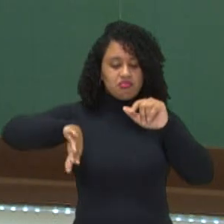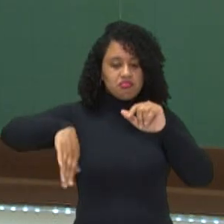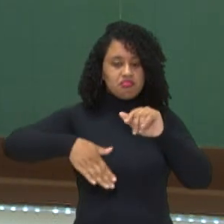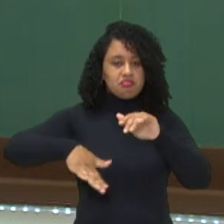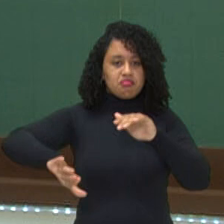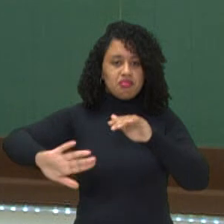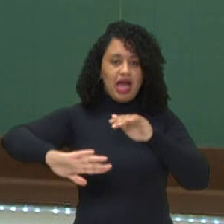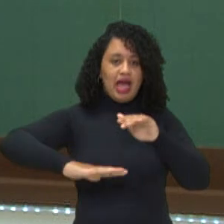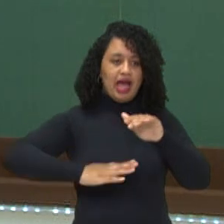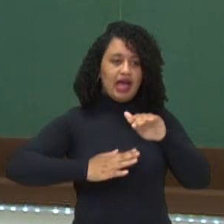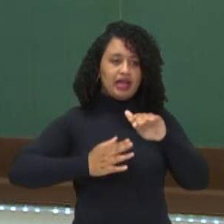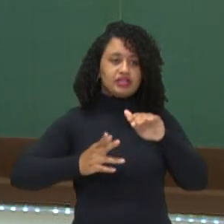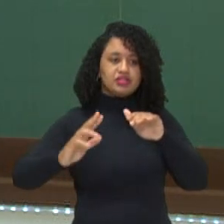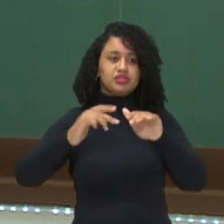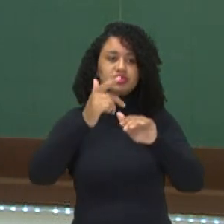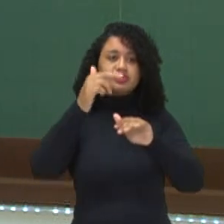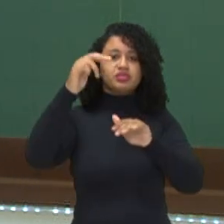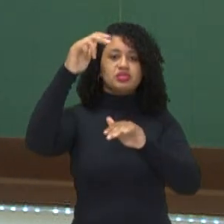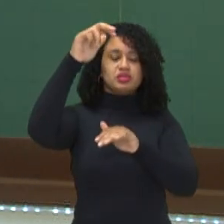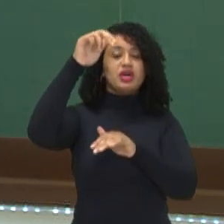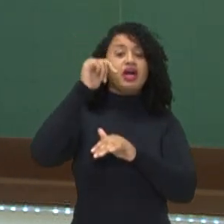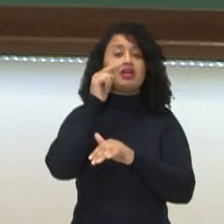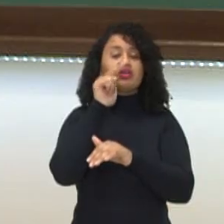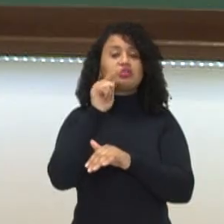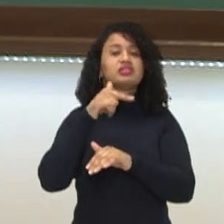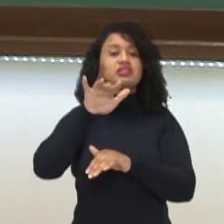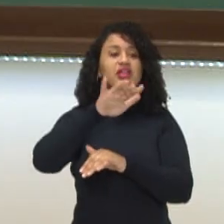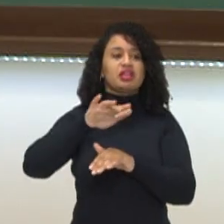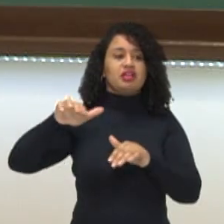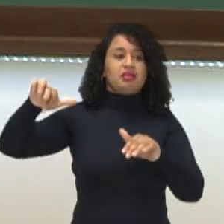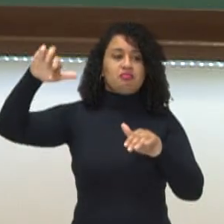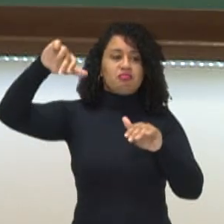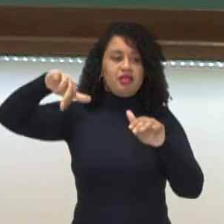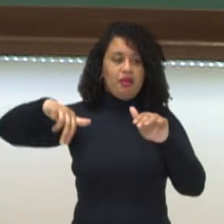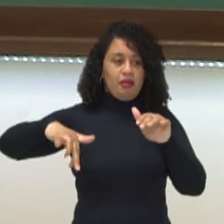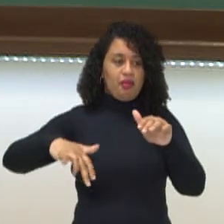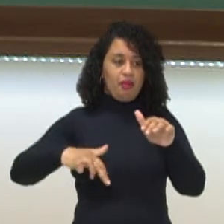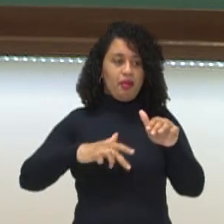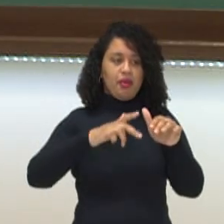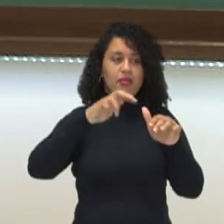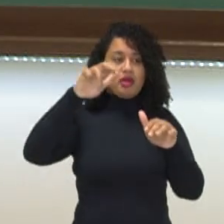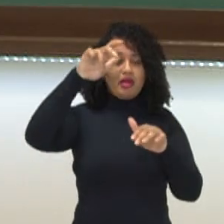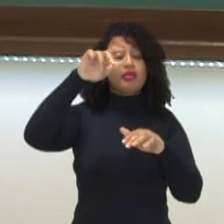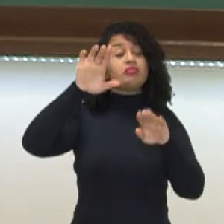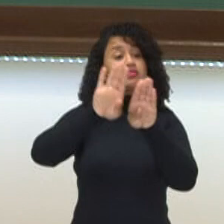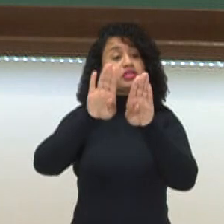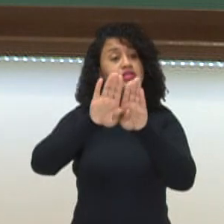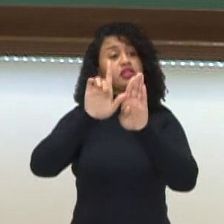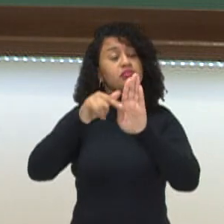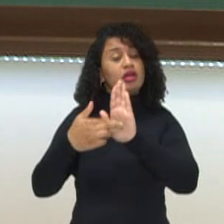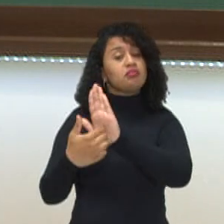você entra aqui nesse olho, que é um outro espaço também, né? Uma sala de exposição também.